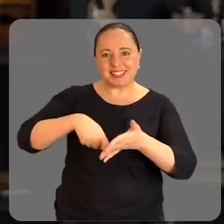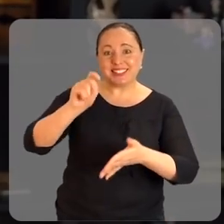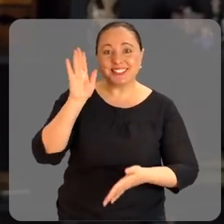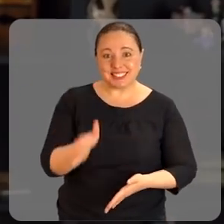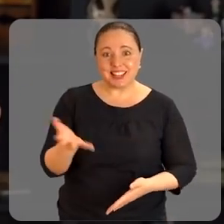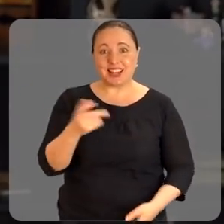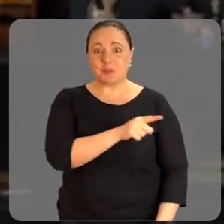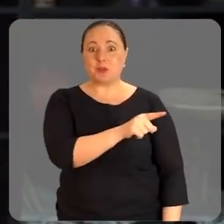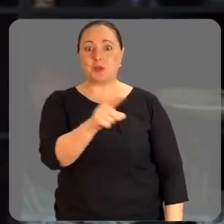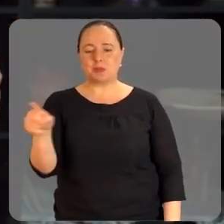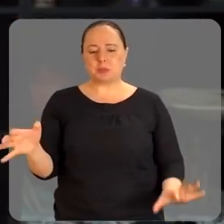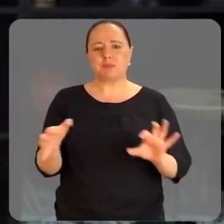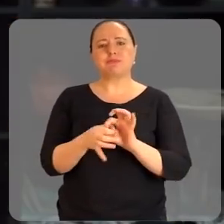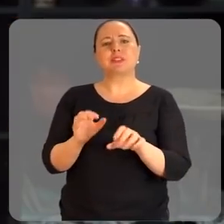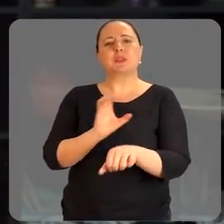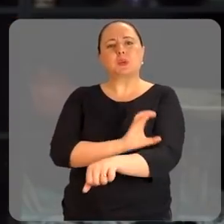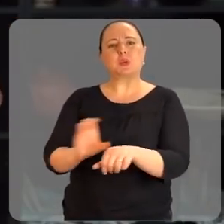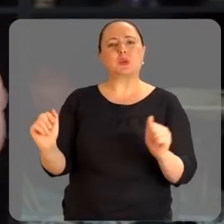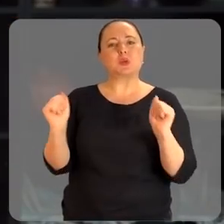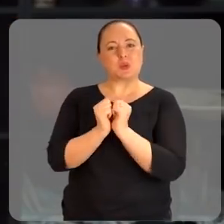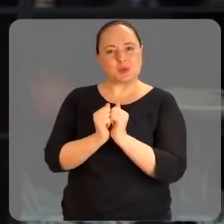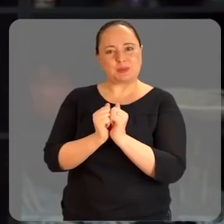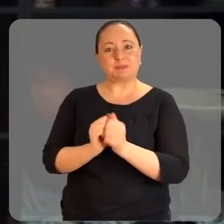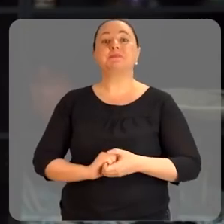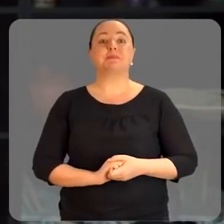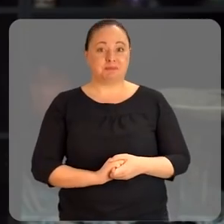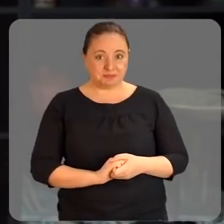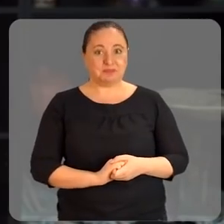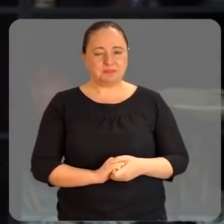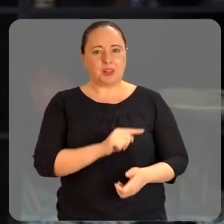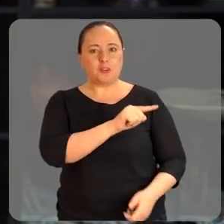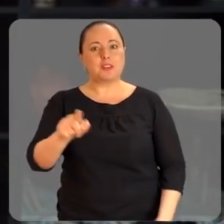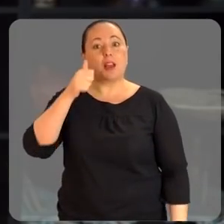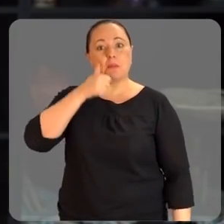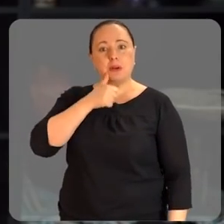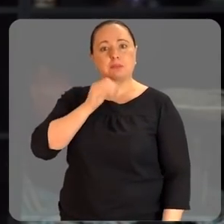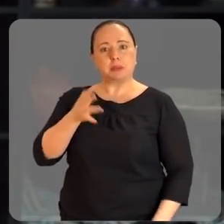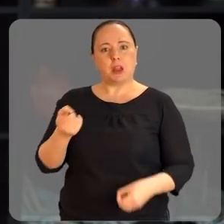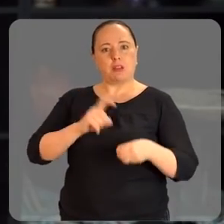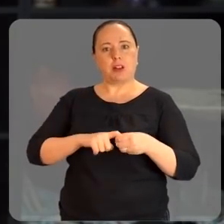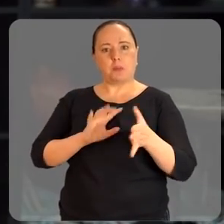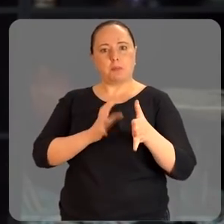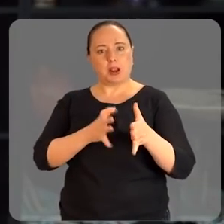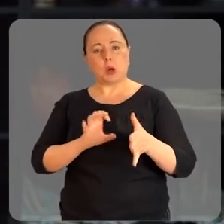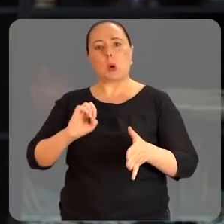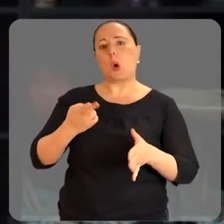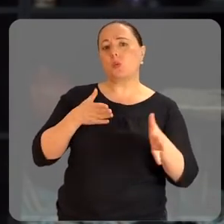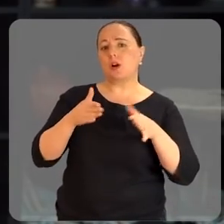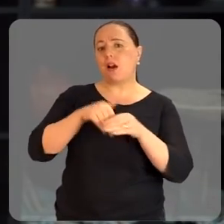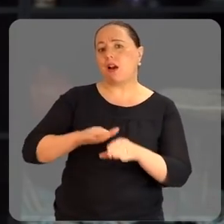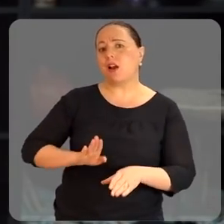e queremos vocês conosco nessa jornada. Você mulher que é filiada a partidos políticos, é